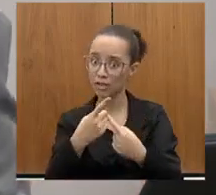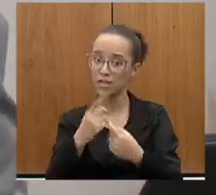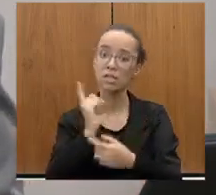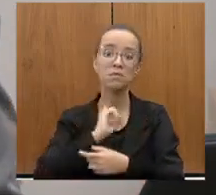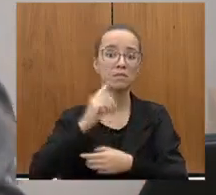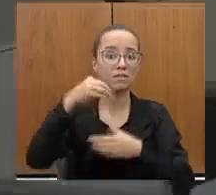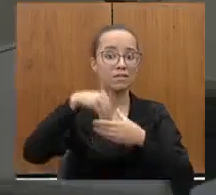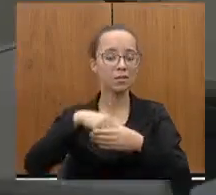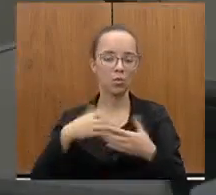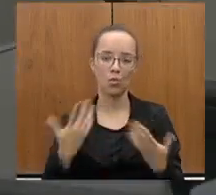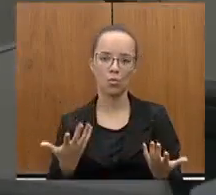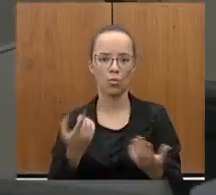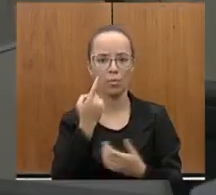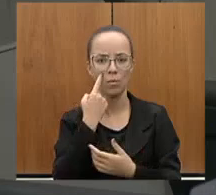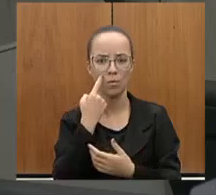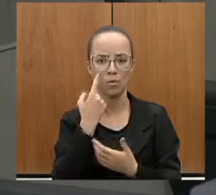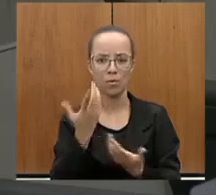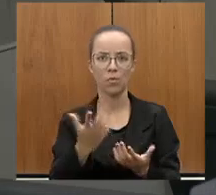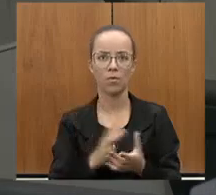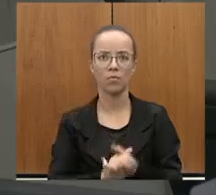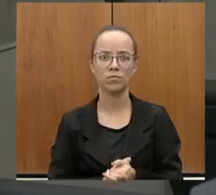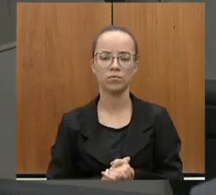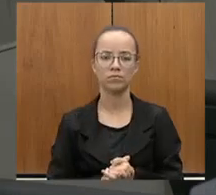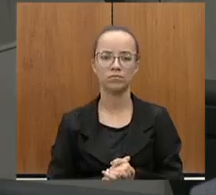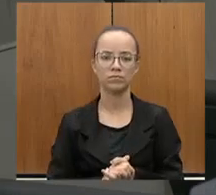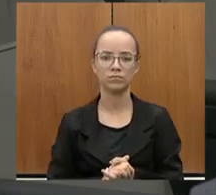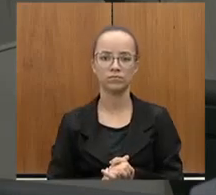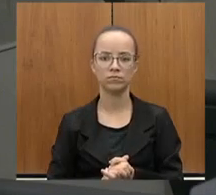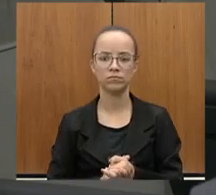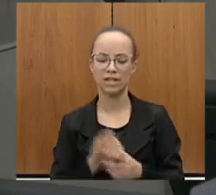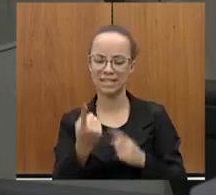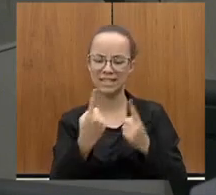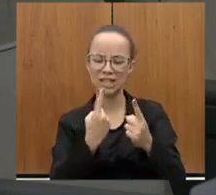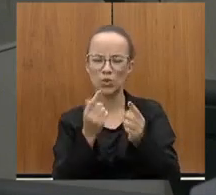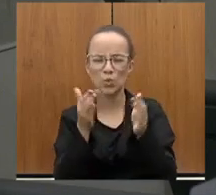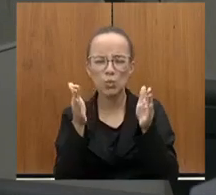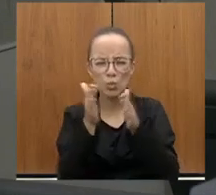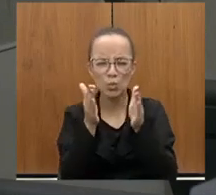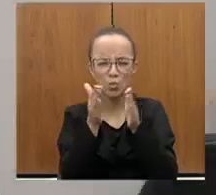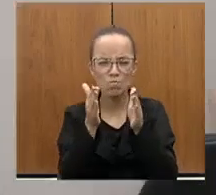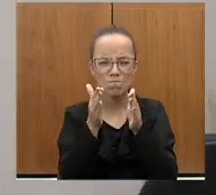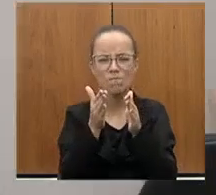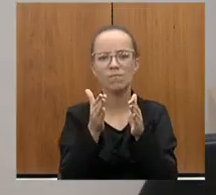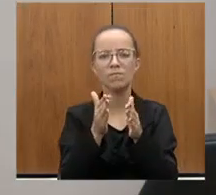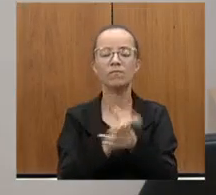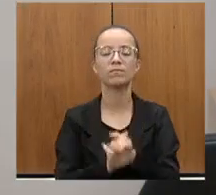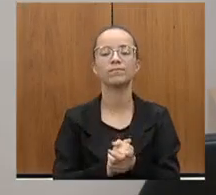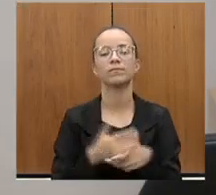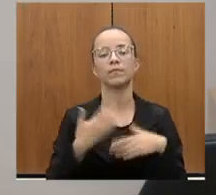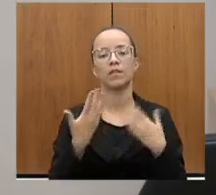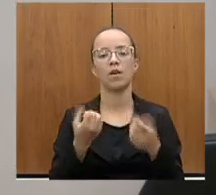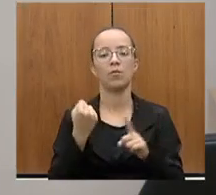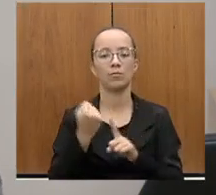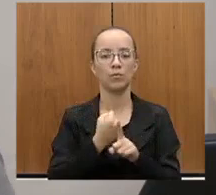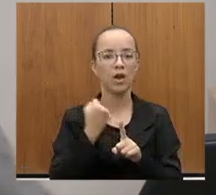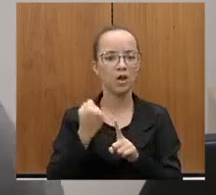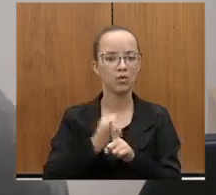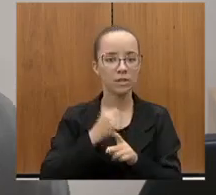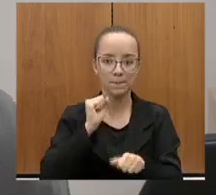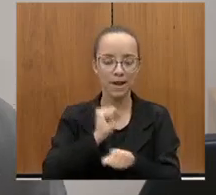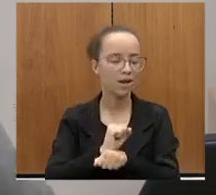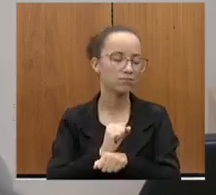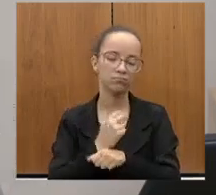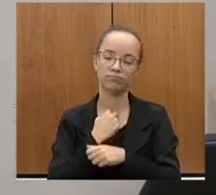Não é brincadeira, não. Trechos todos estreitos demais. Então, essa luta não pode